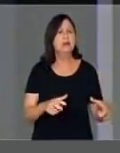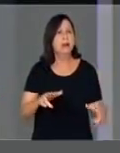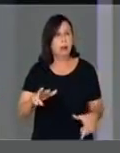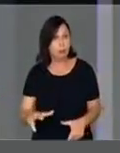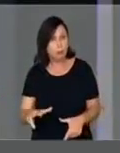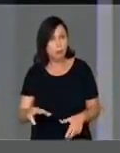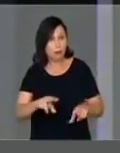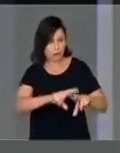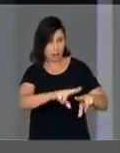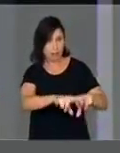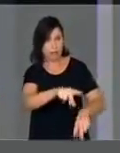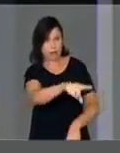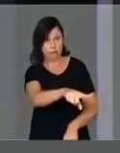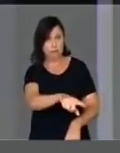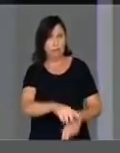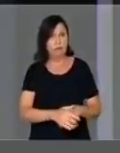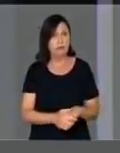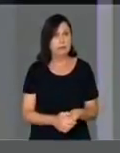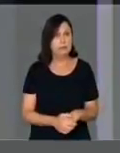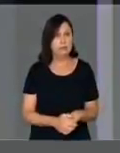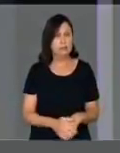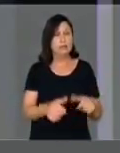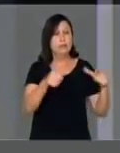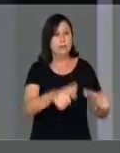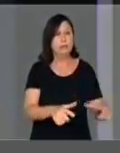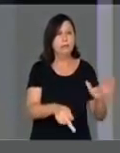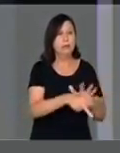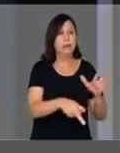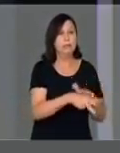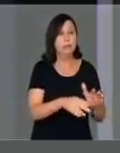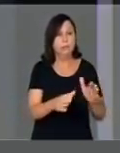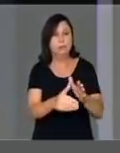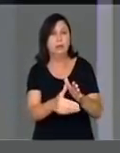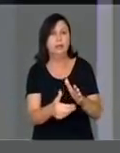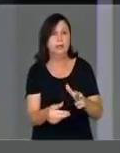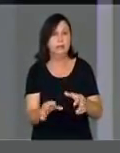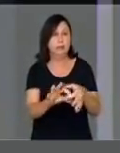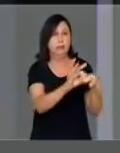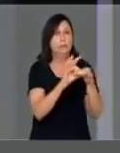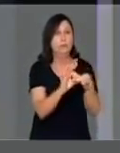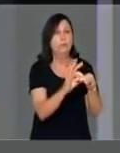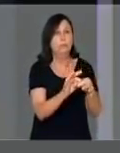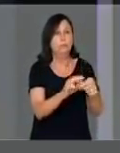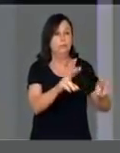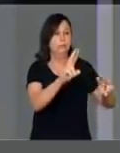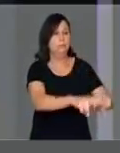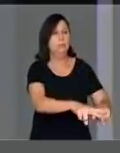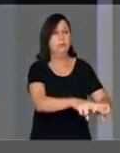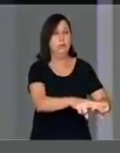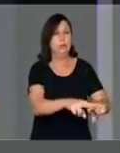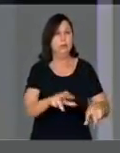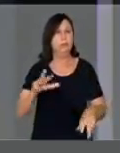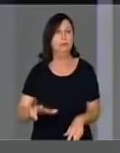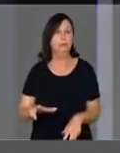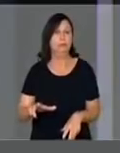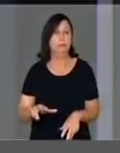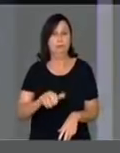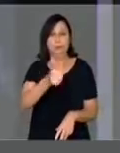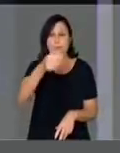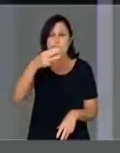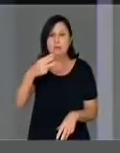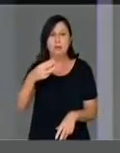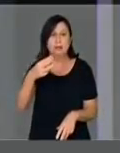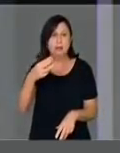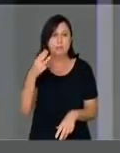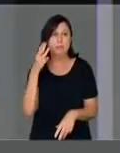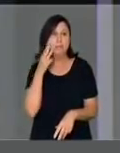Na cadeia. Então o lugar de ladrão é junto com Lula. Eu quero saber dos 13 milhões de desempregados que